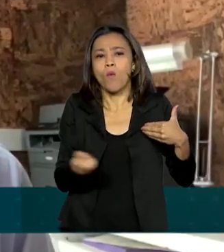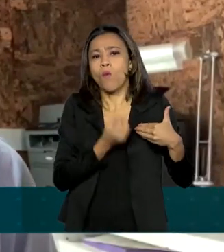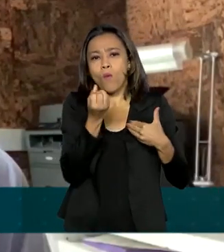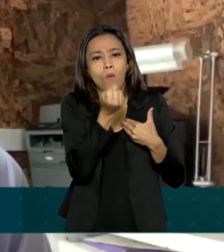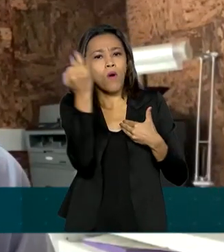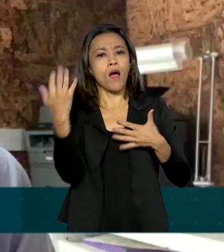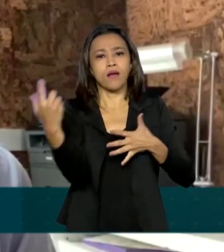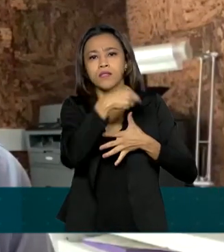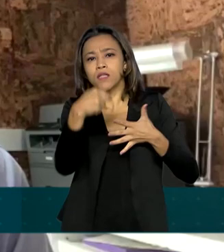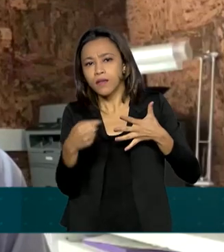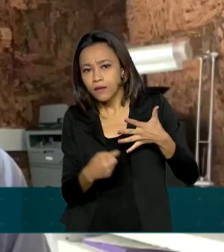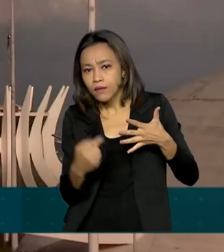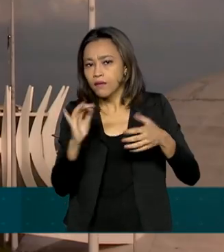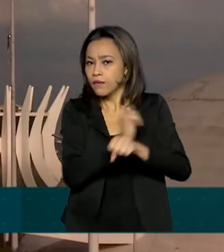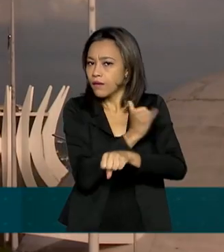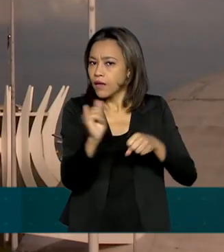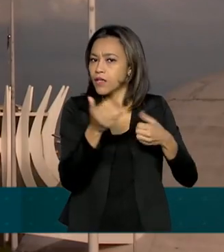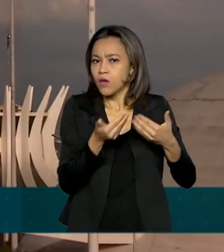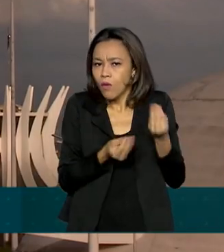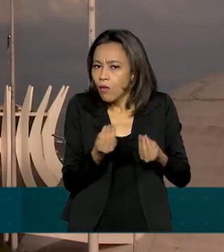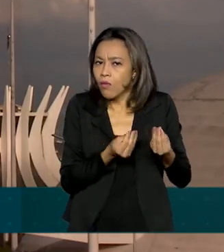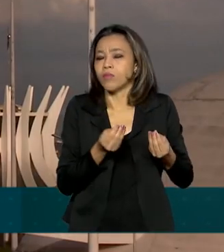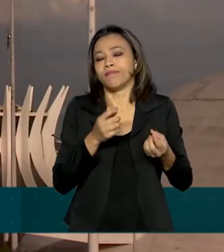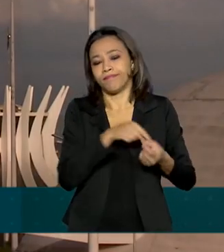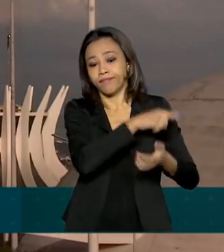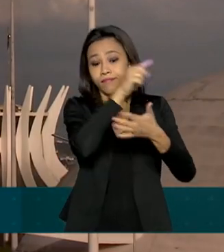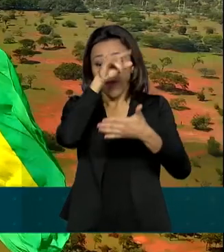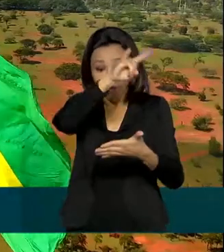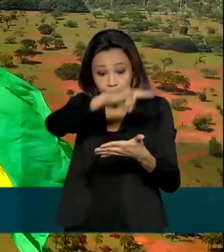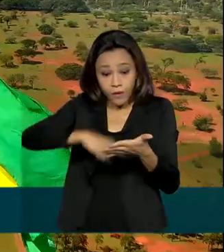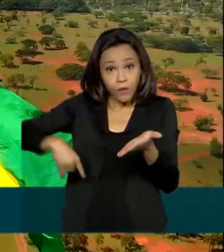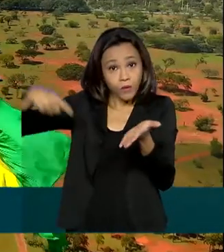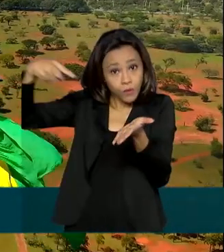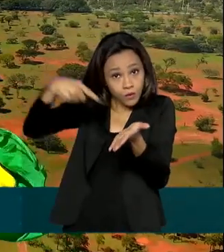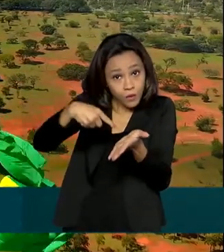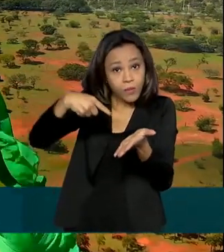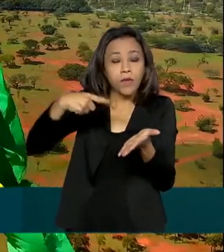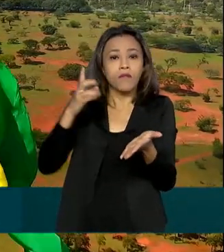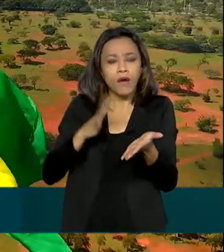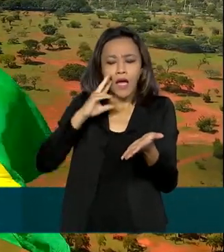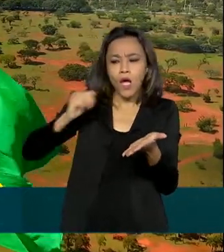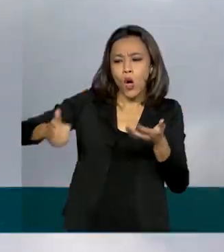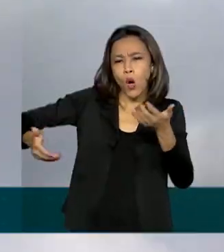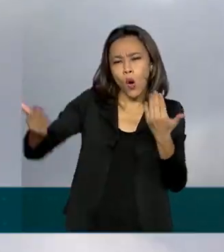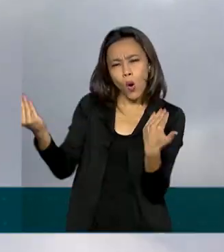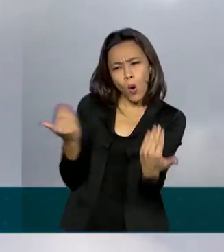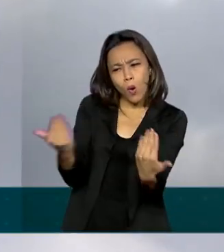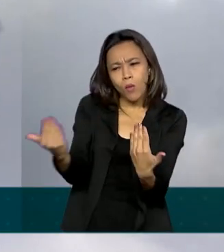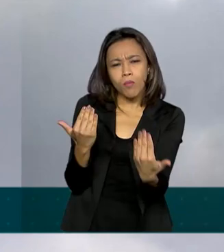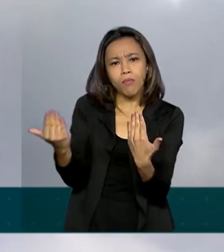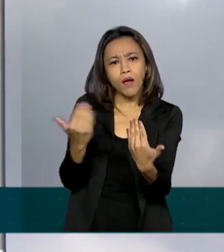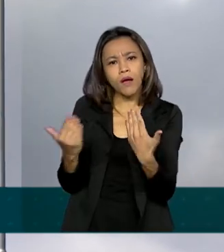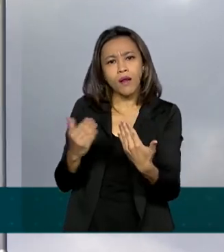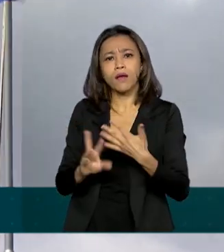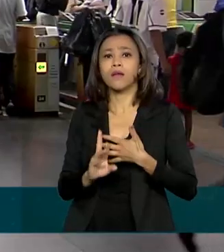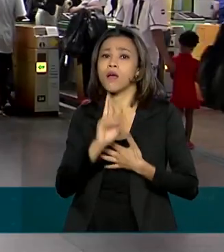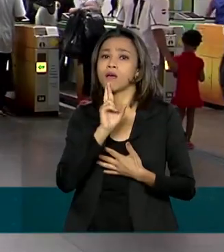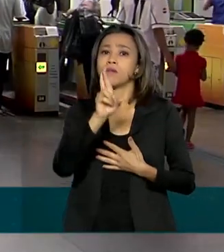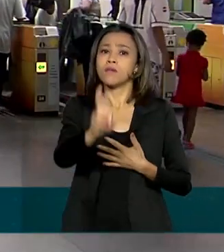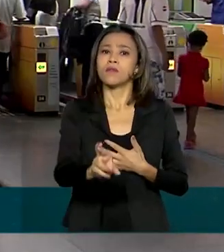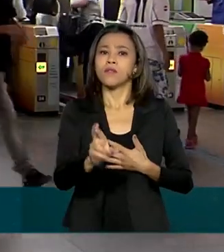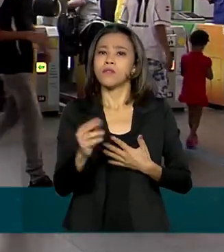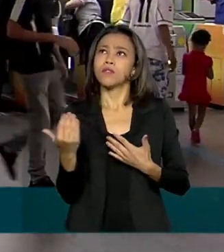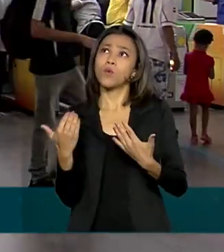em que direção você quer seguir. O documento vai permitir a comparação dos resultados obtidos com outros países,